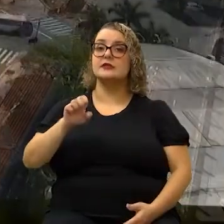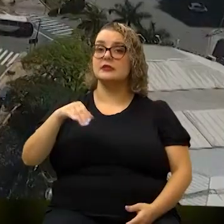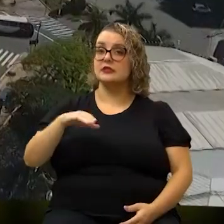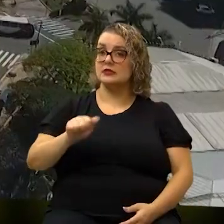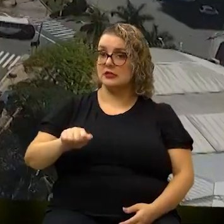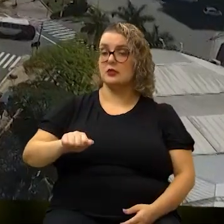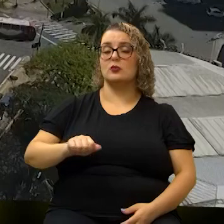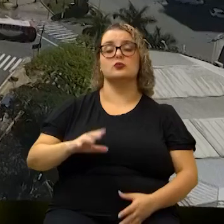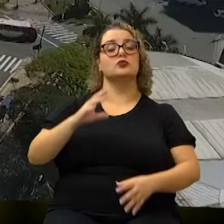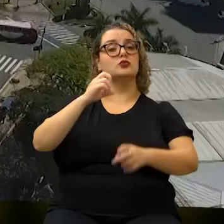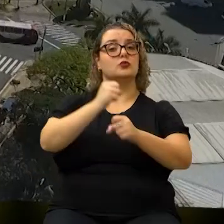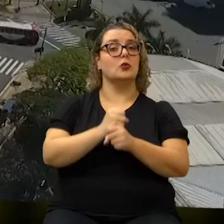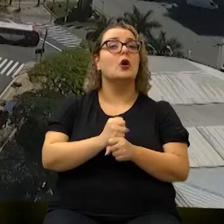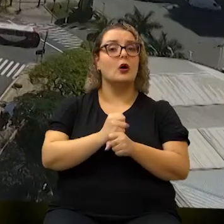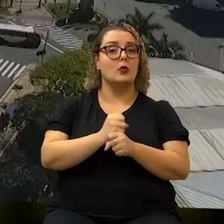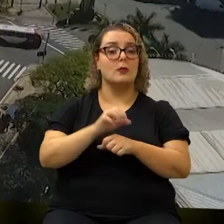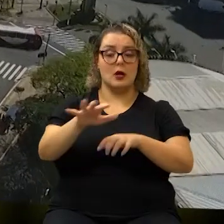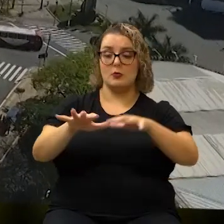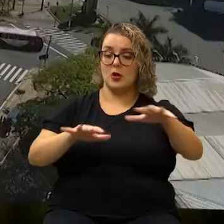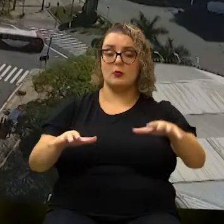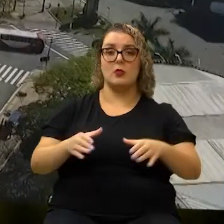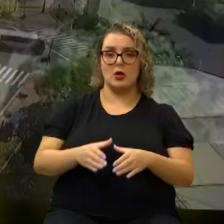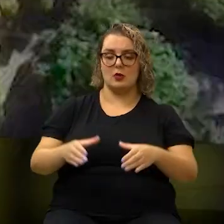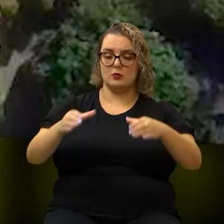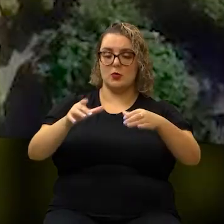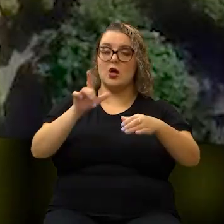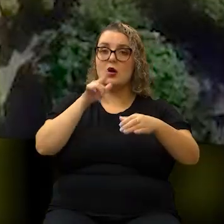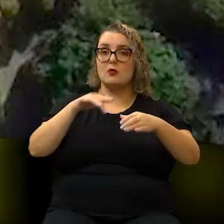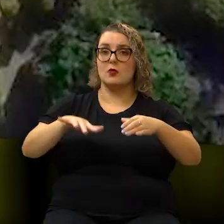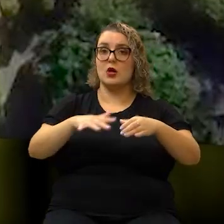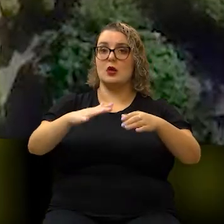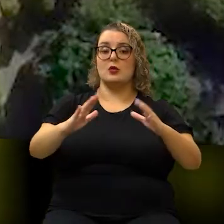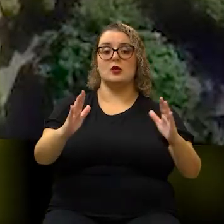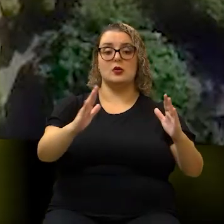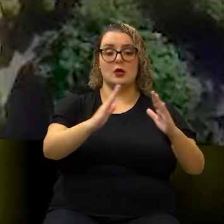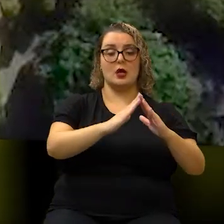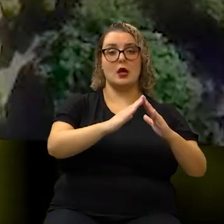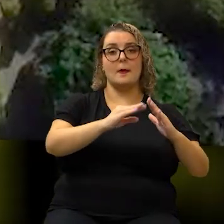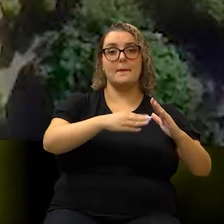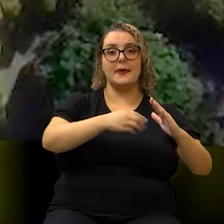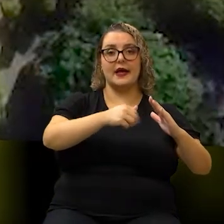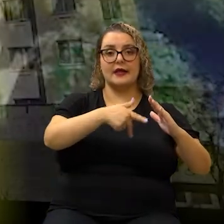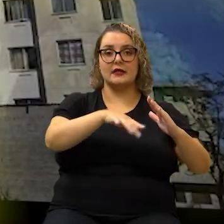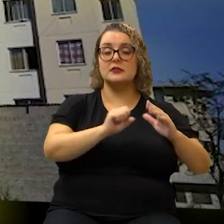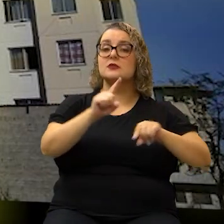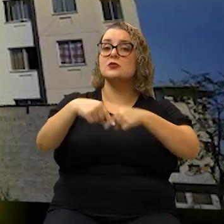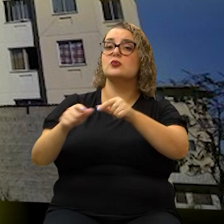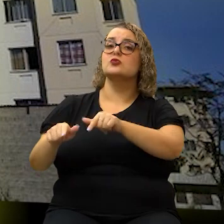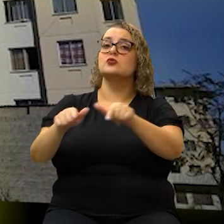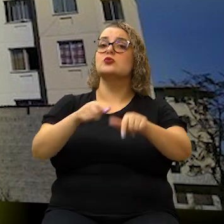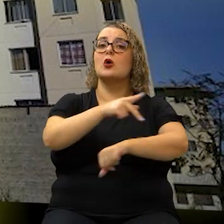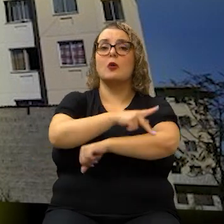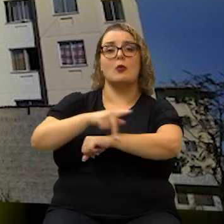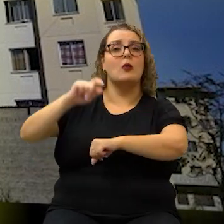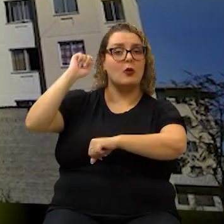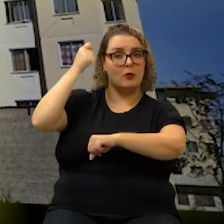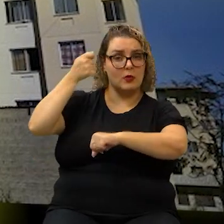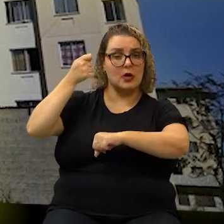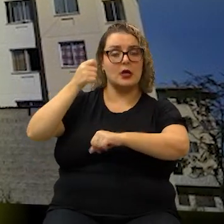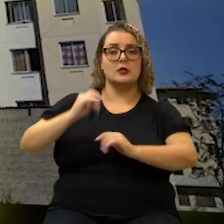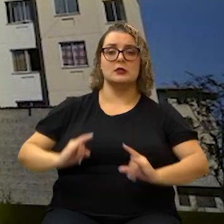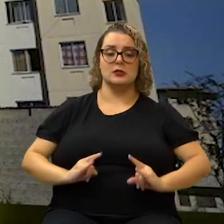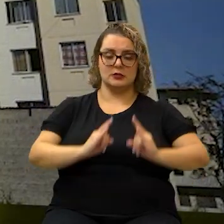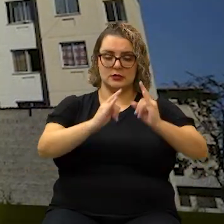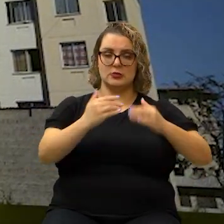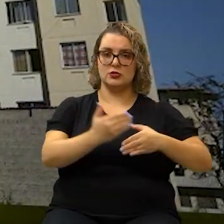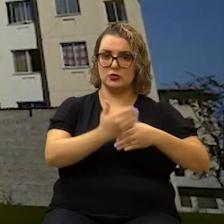a isenção do cálculo para os espaços destinados à caixa d'água, casas das máquinas e outros espaços em pavimentos